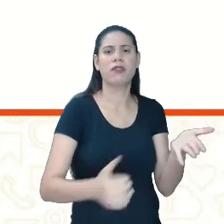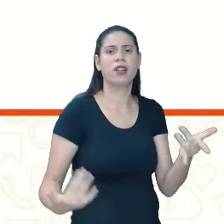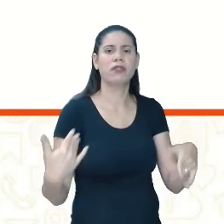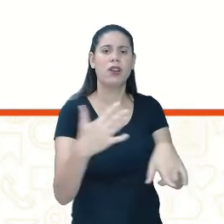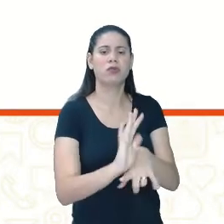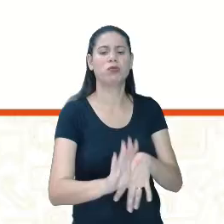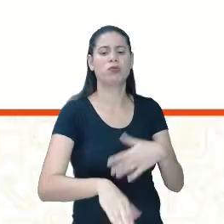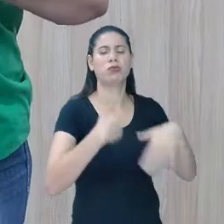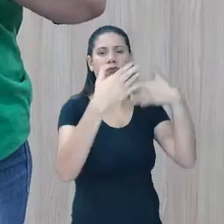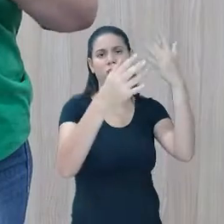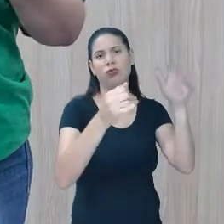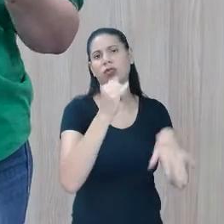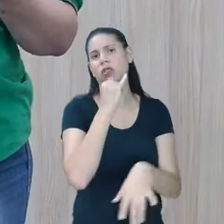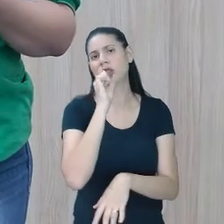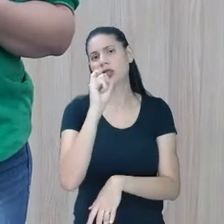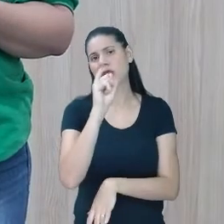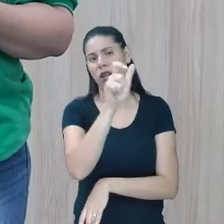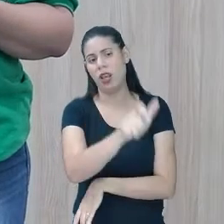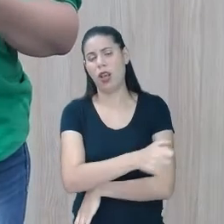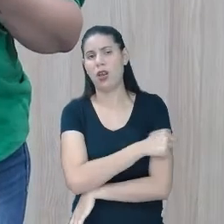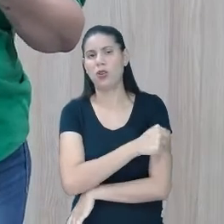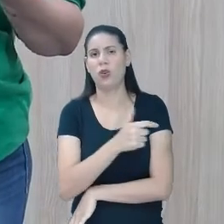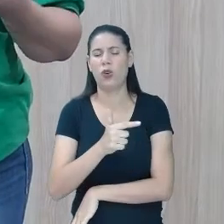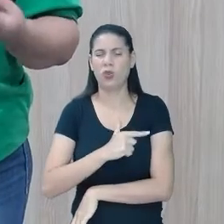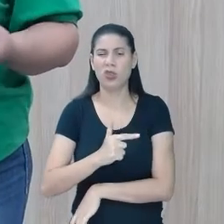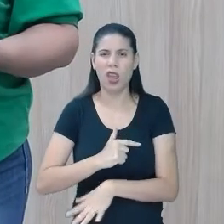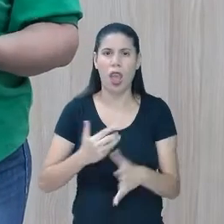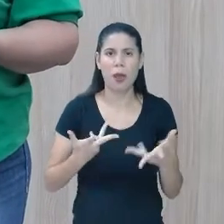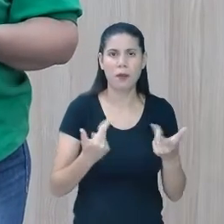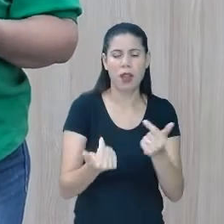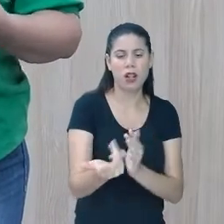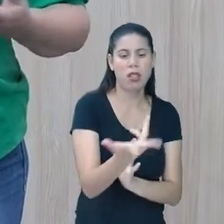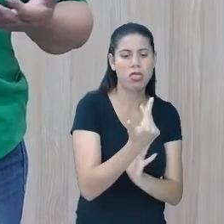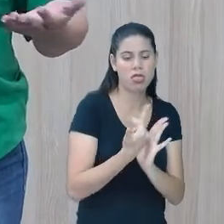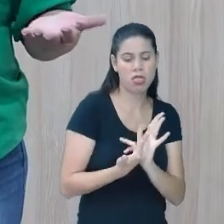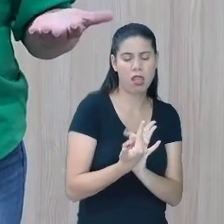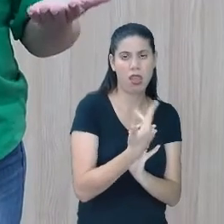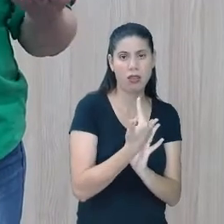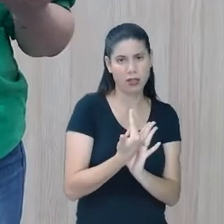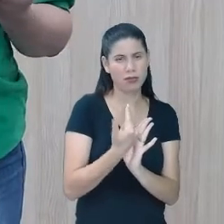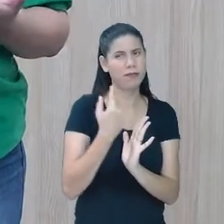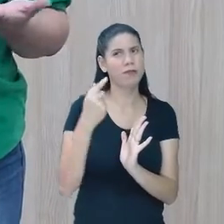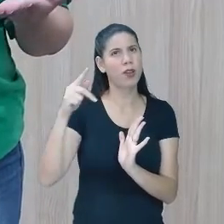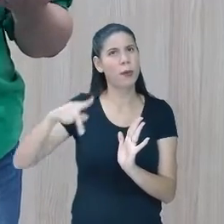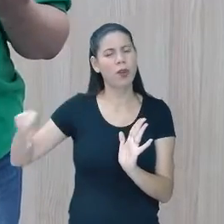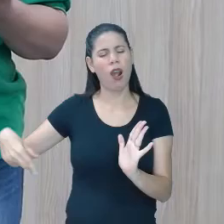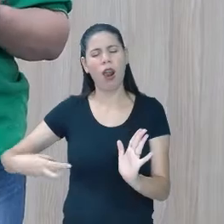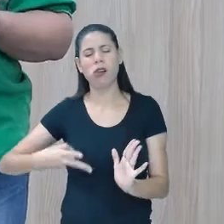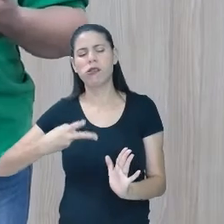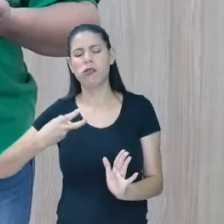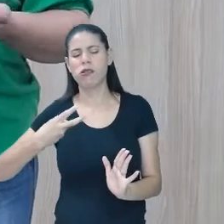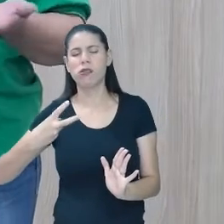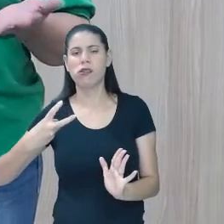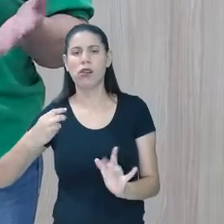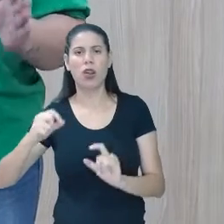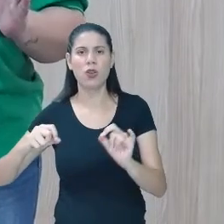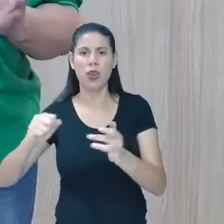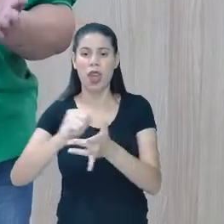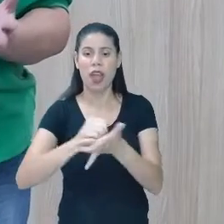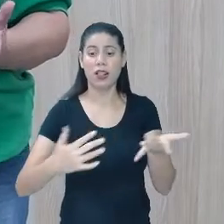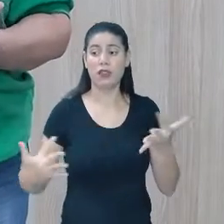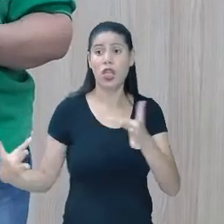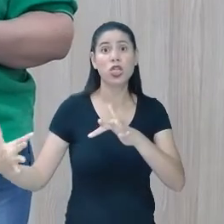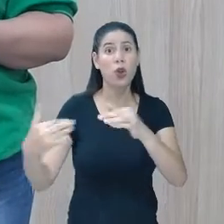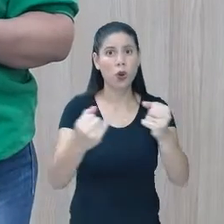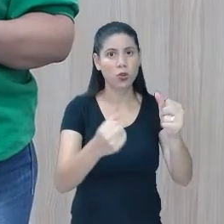Então, se o estudante com deficiência, ele tem uma habilidade para desenho, Então, o professor perceba isso e traga para todos da sala,